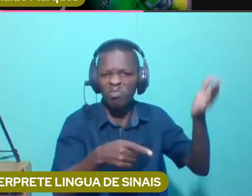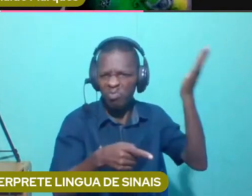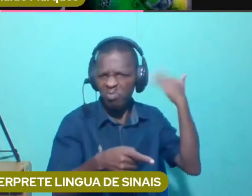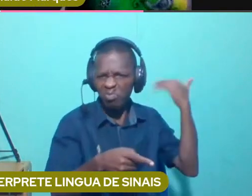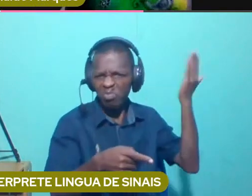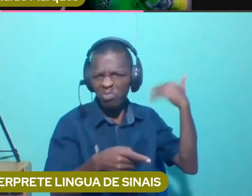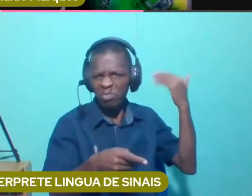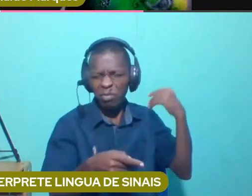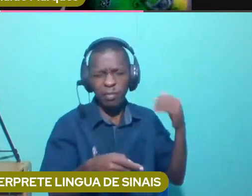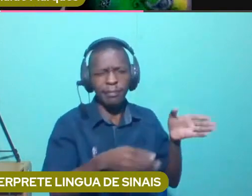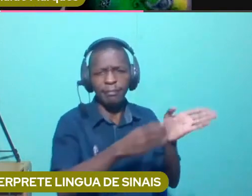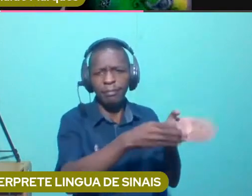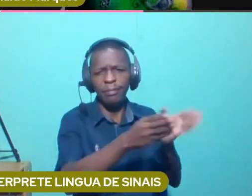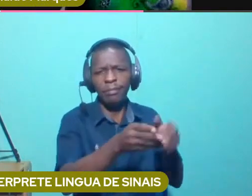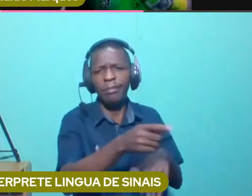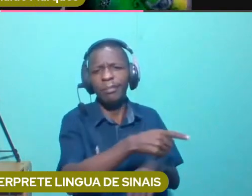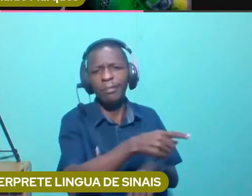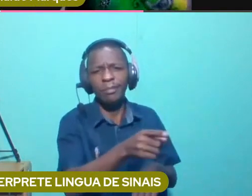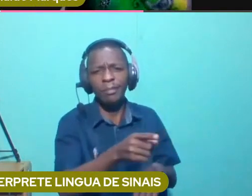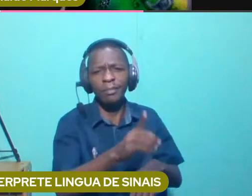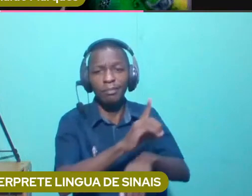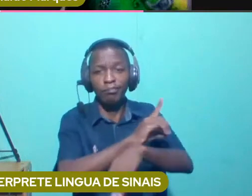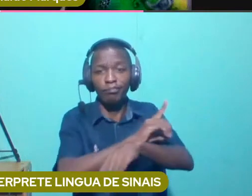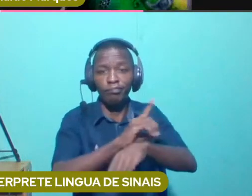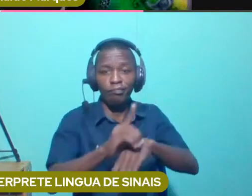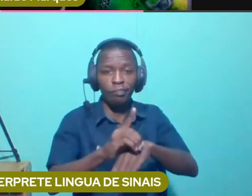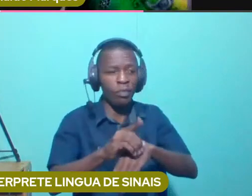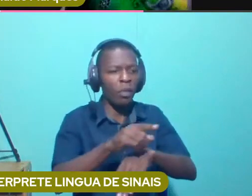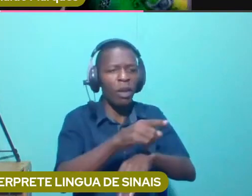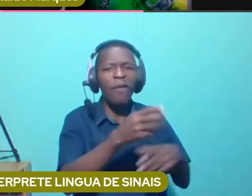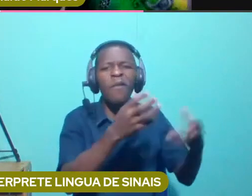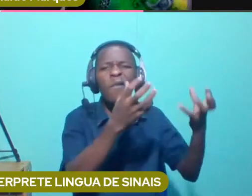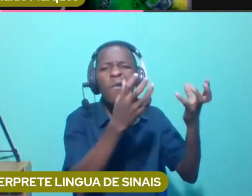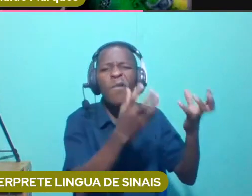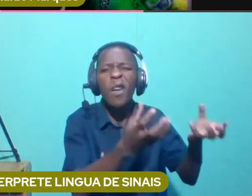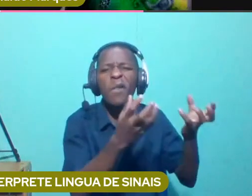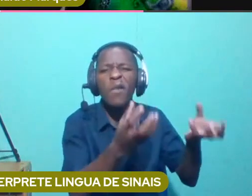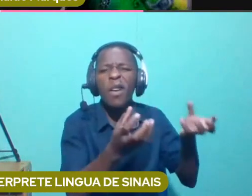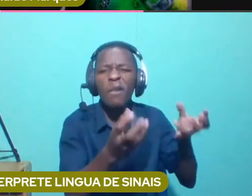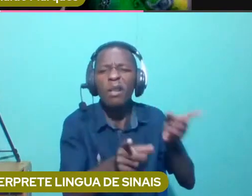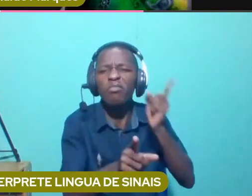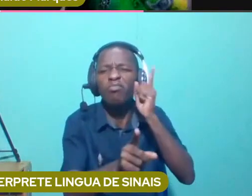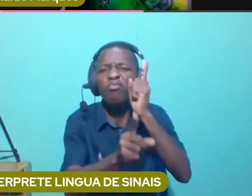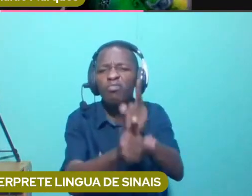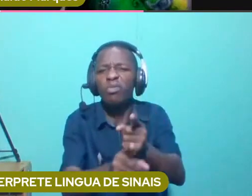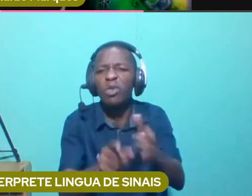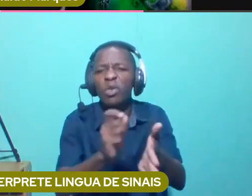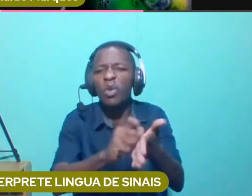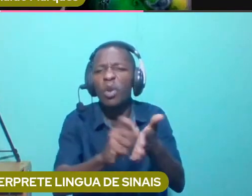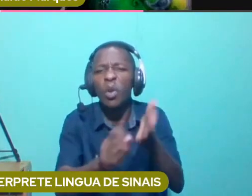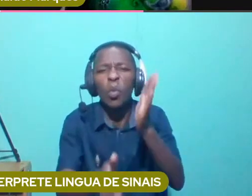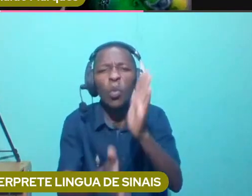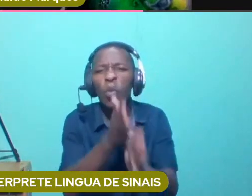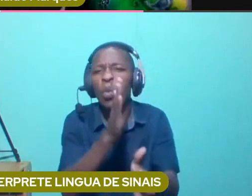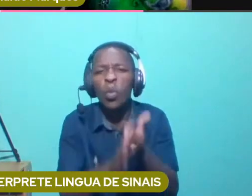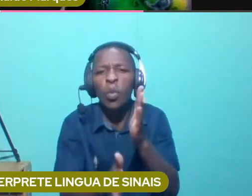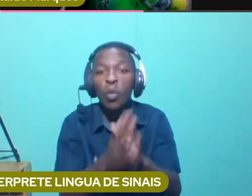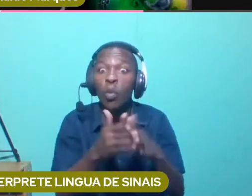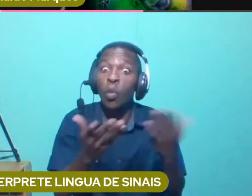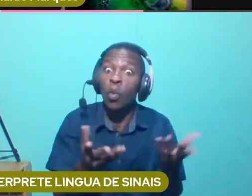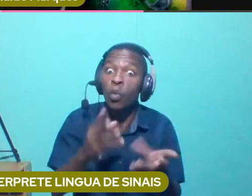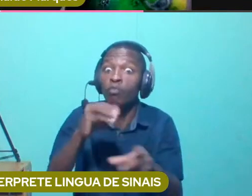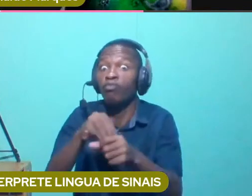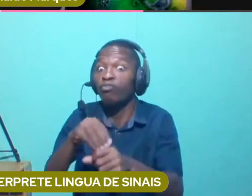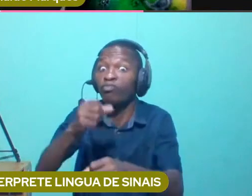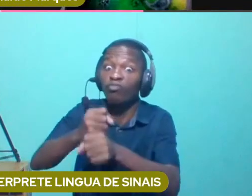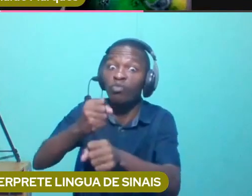poucas pessoas com deficiência escolarizadas, eram muito poucas pessoas com deficiência a trabalhar, mas hoje